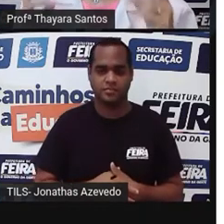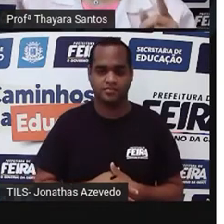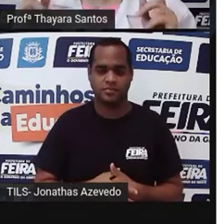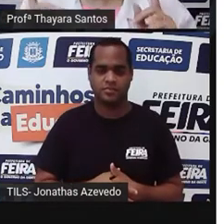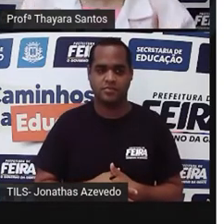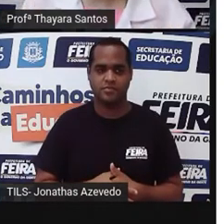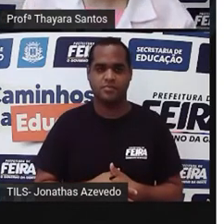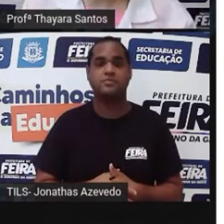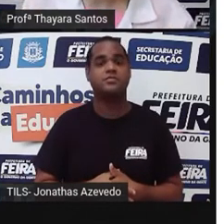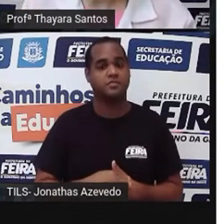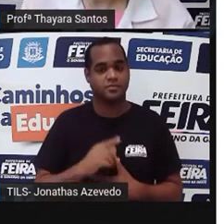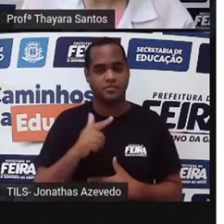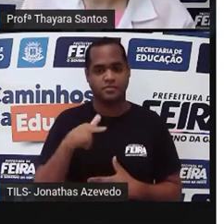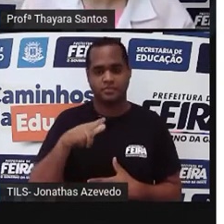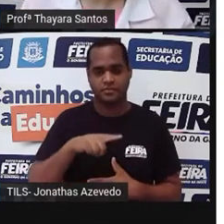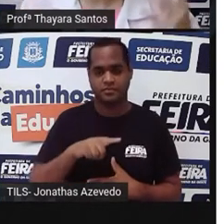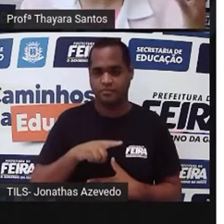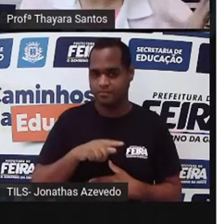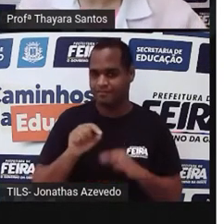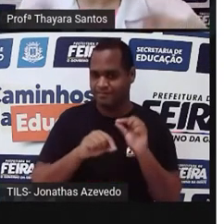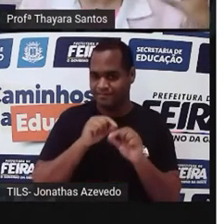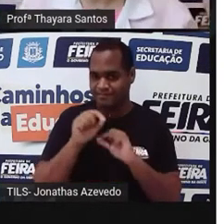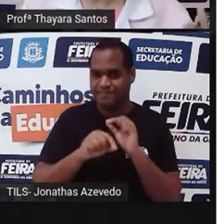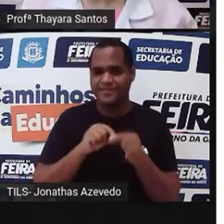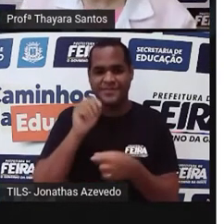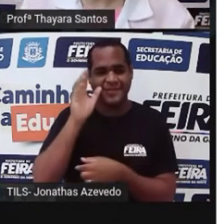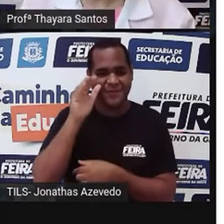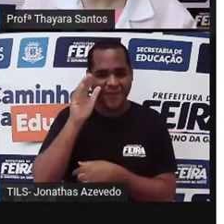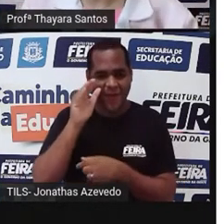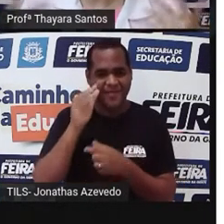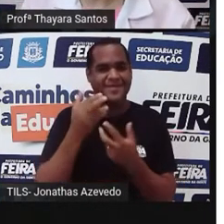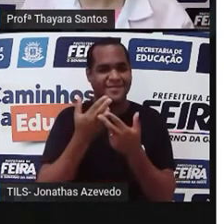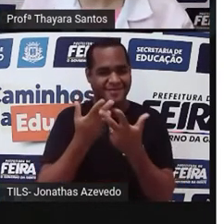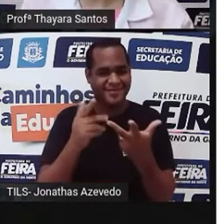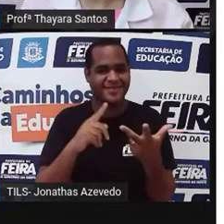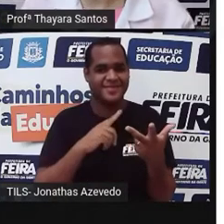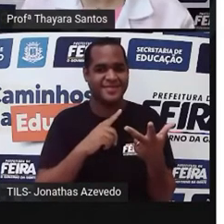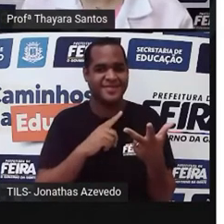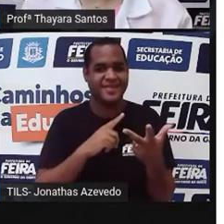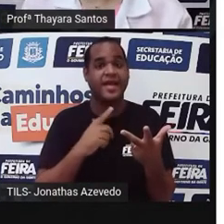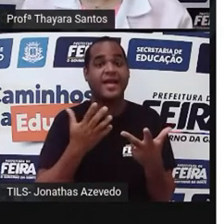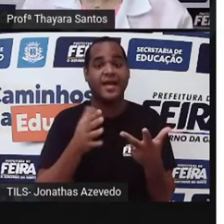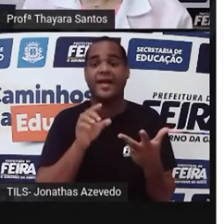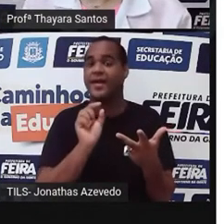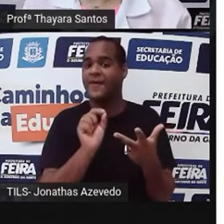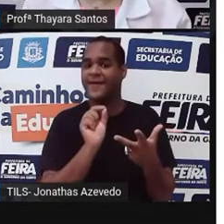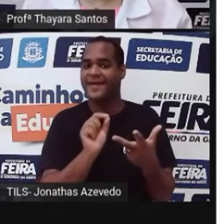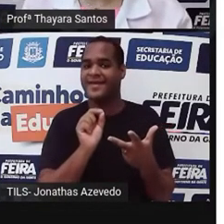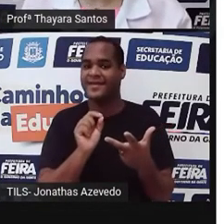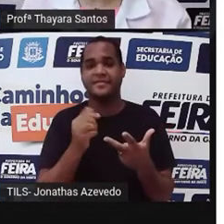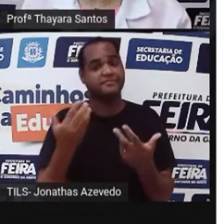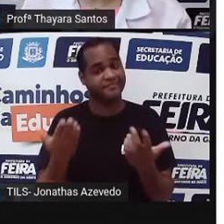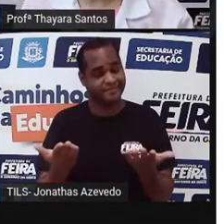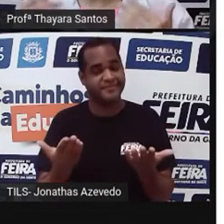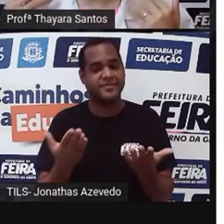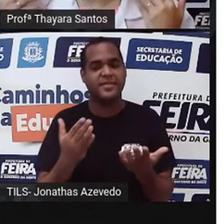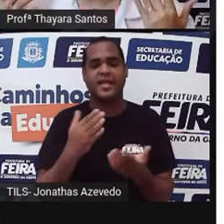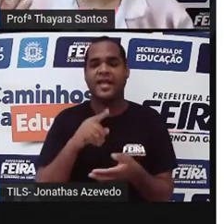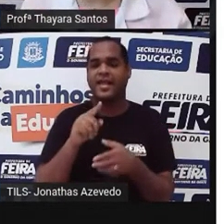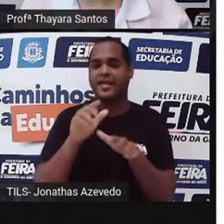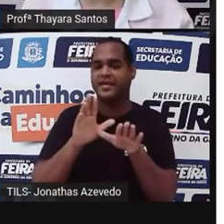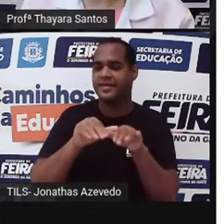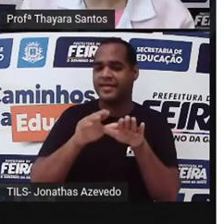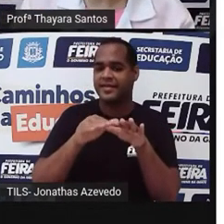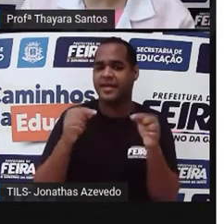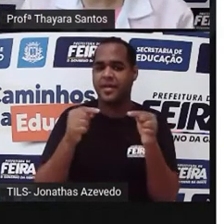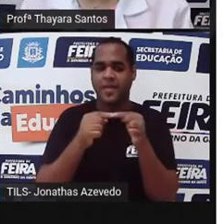E uma outra coisa curiosa, né? As aves têm muitas coisas curiosas. Mas uma outra coisa curiosa é que as aves fazem o que a